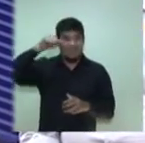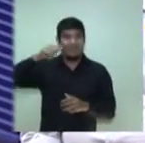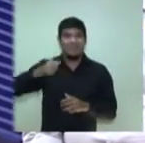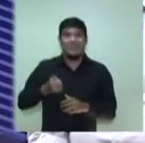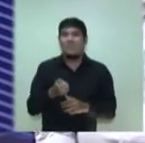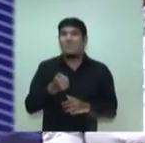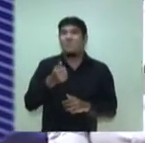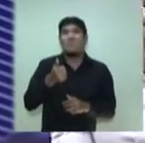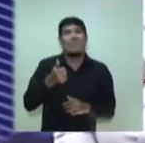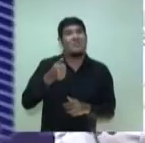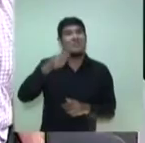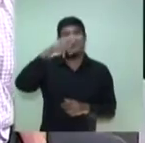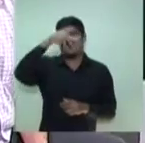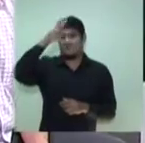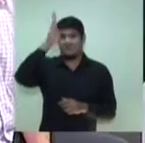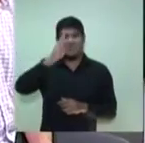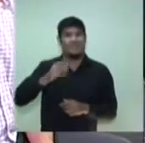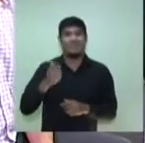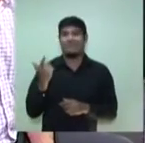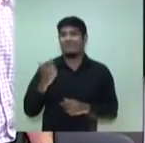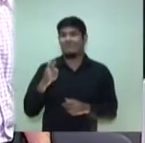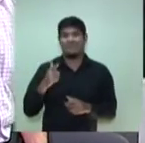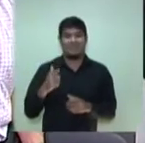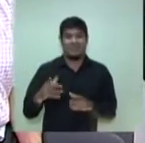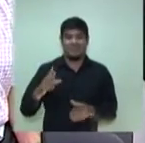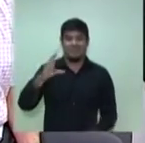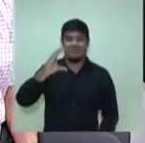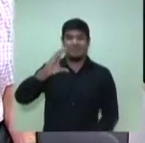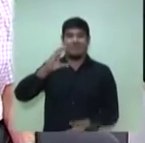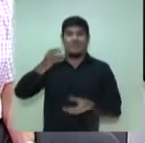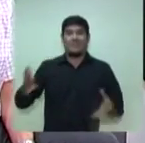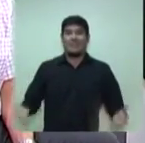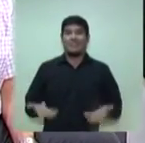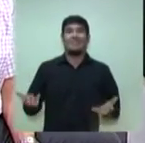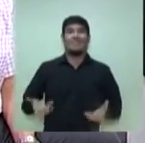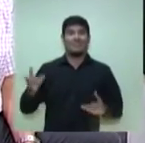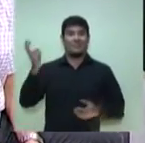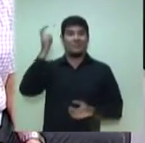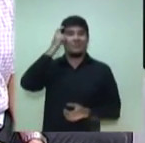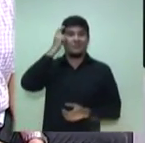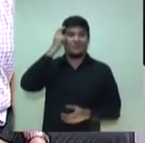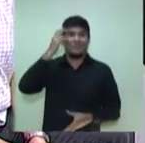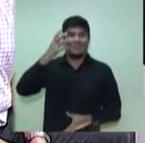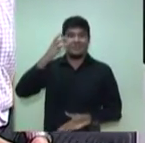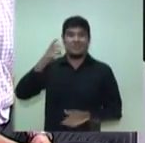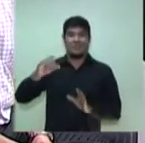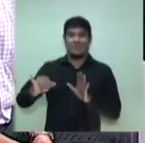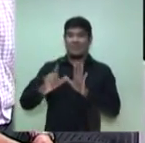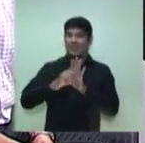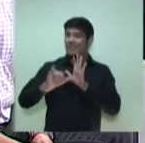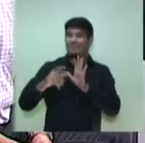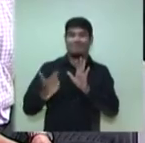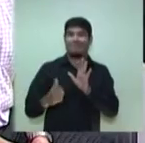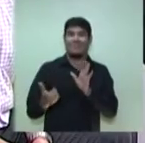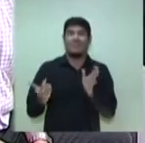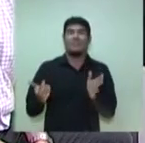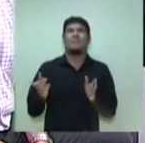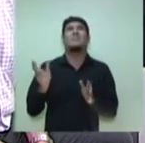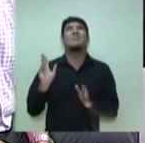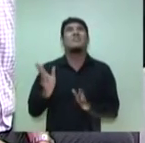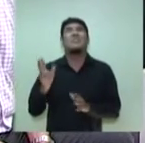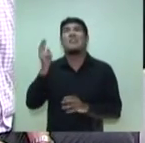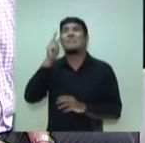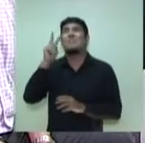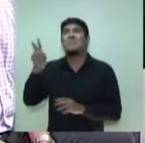Brasil que não tem uma lei de incentivo à cultura. Durante quase quatro anos, houve um esforço muito grande de todos os produtores culturais,